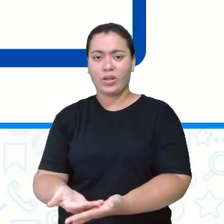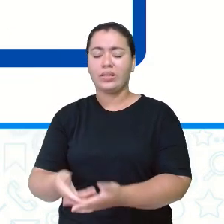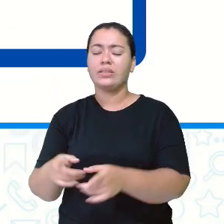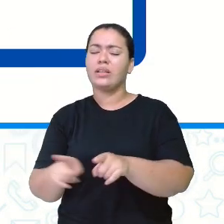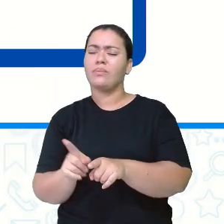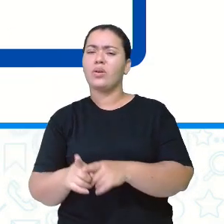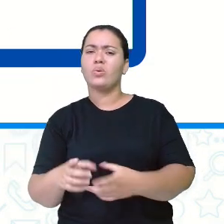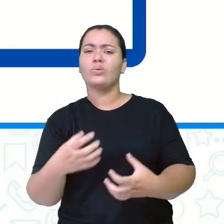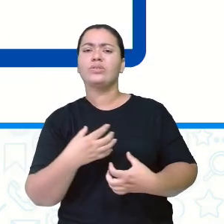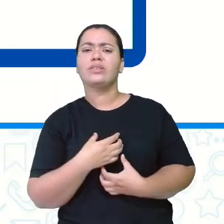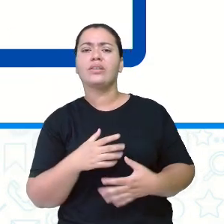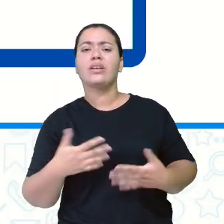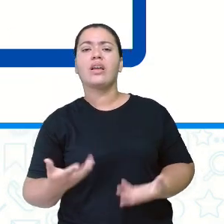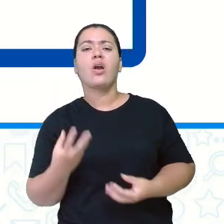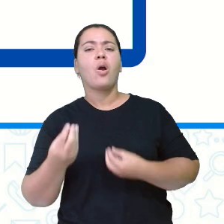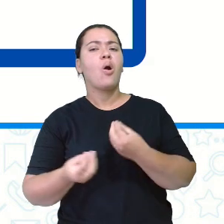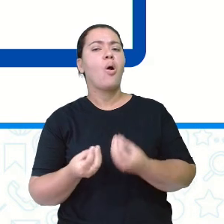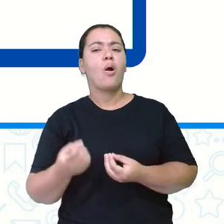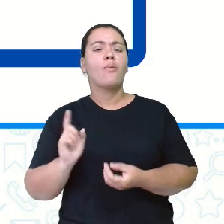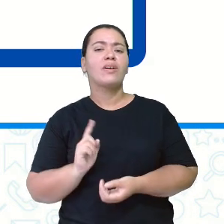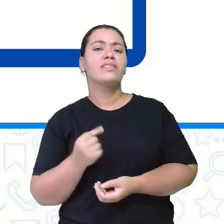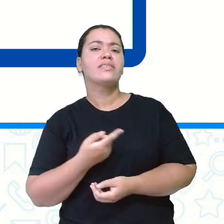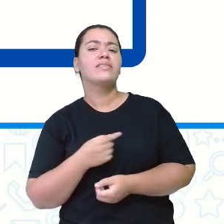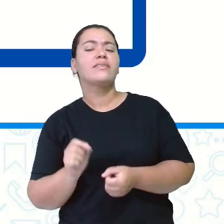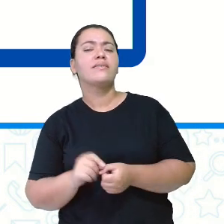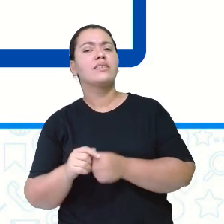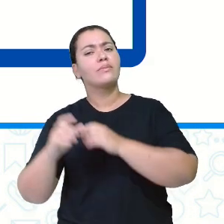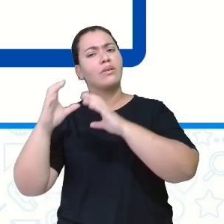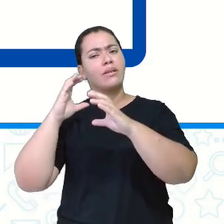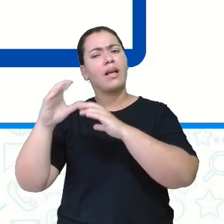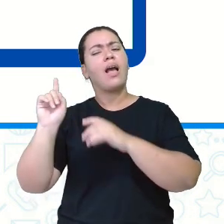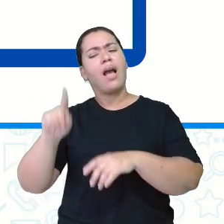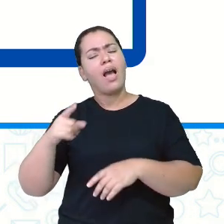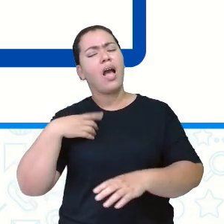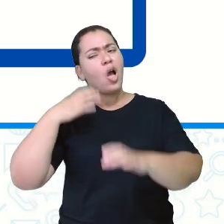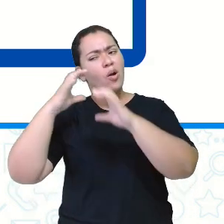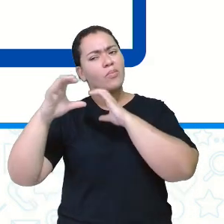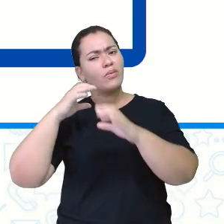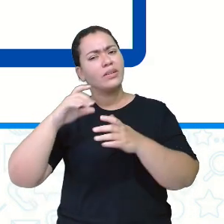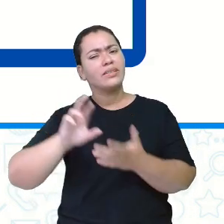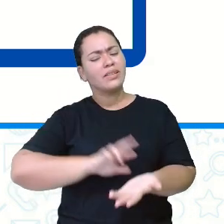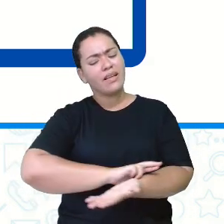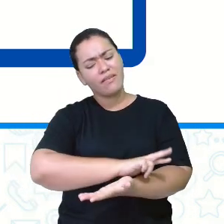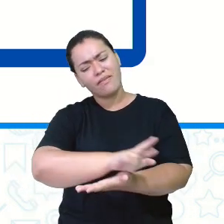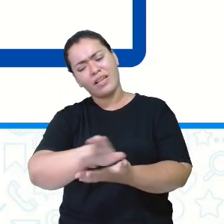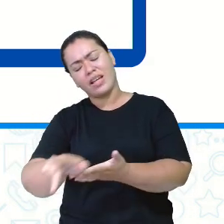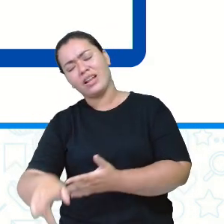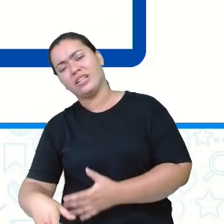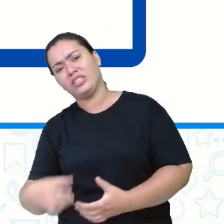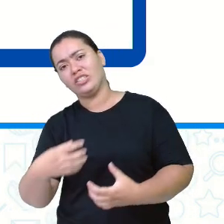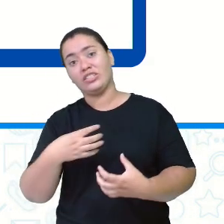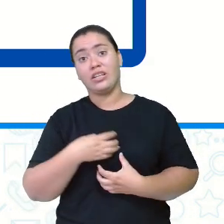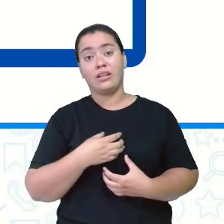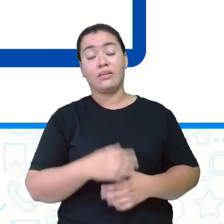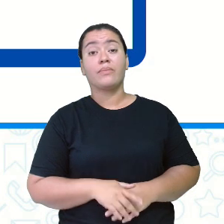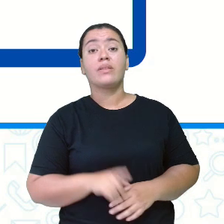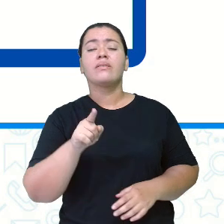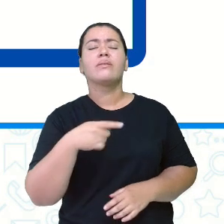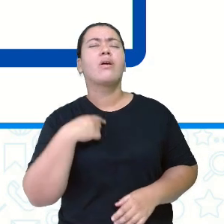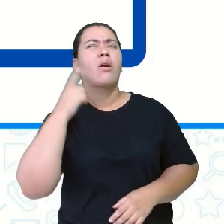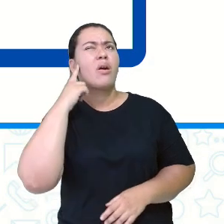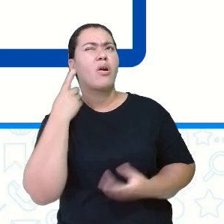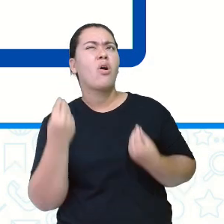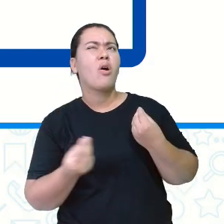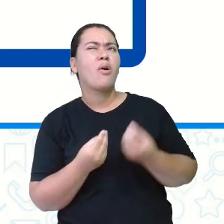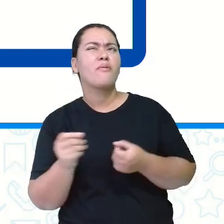maneira como a gente faz para se comunicar. A gente se comunica de diversas formas. Se vocês pensarem aí, vocês em casa, como é que vocês fazem